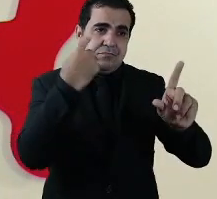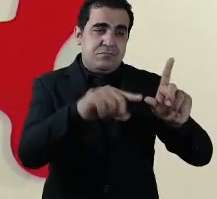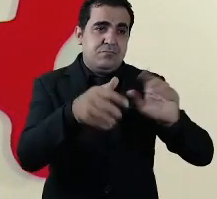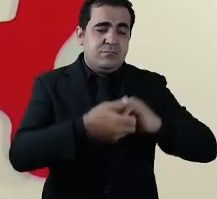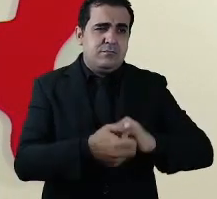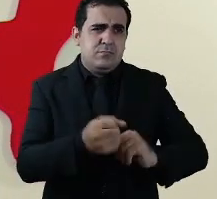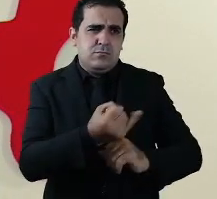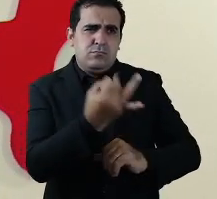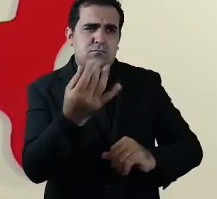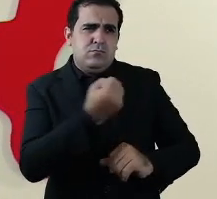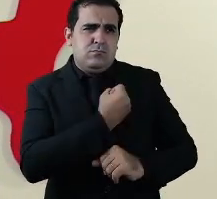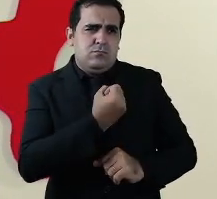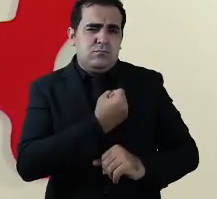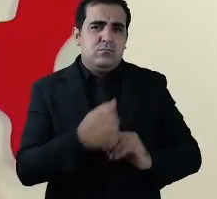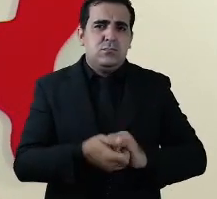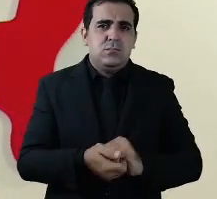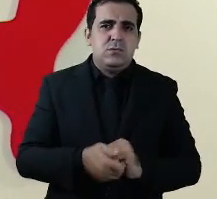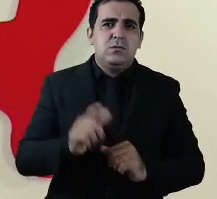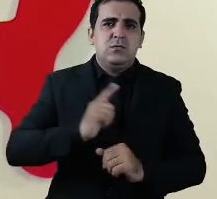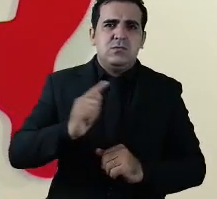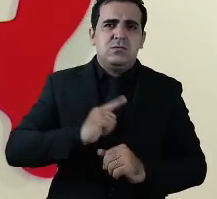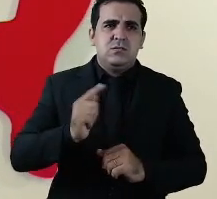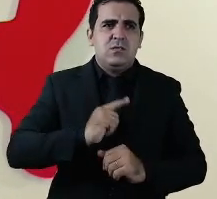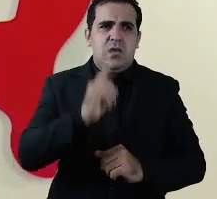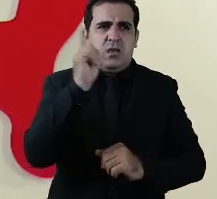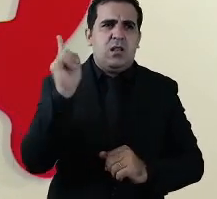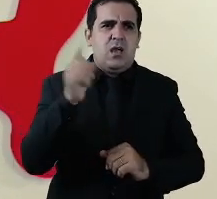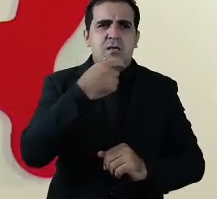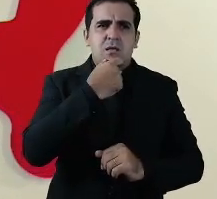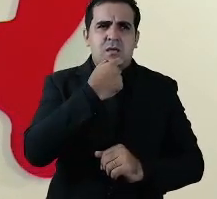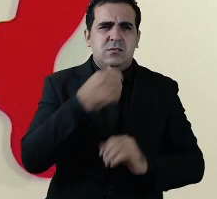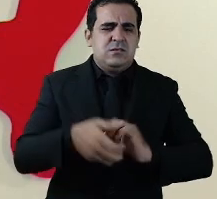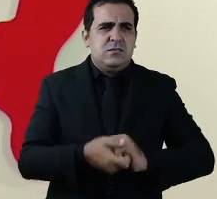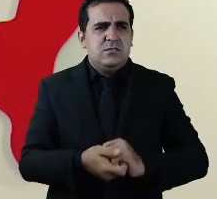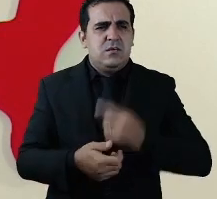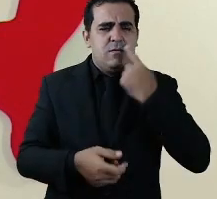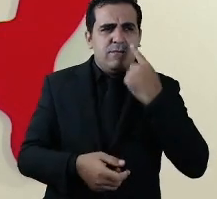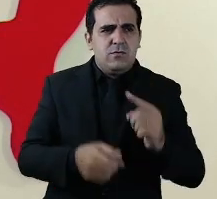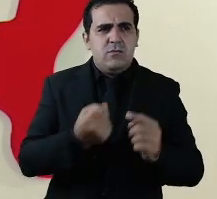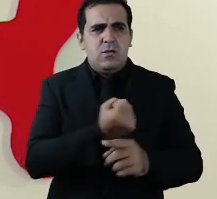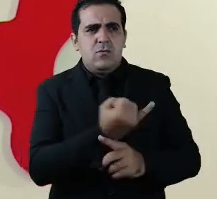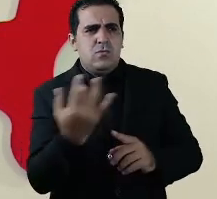China publicado em inglês e claro que